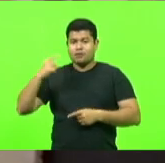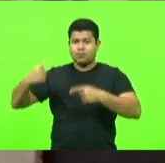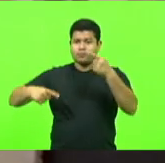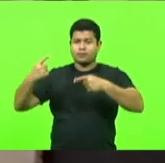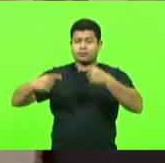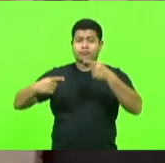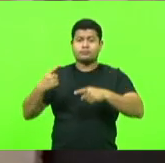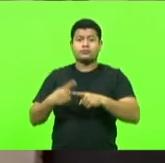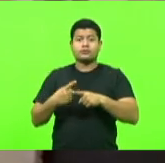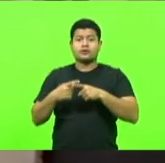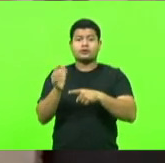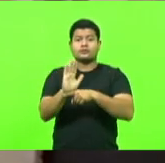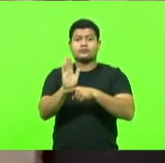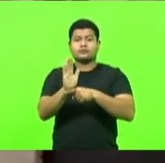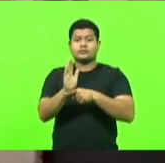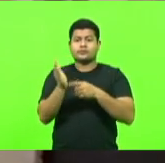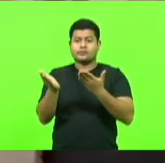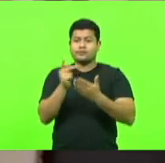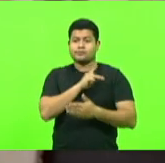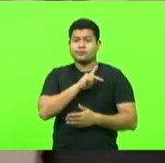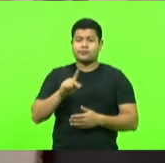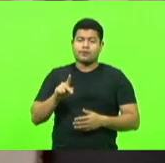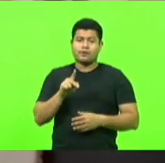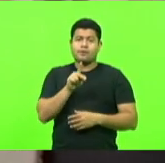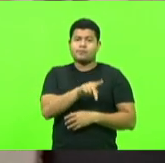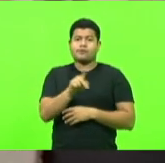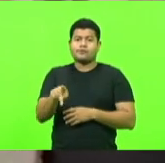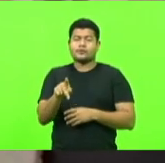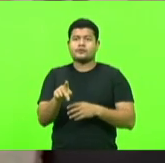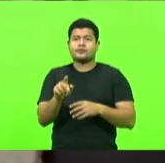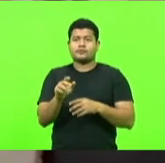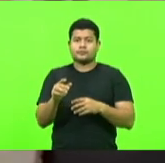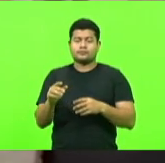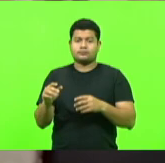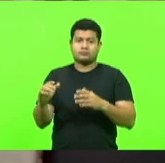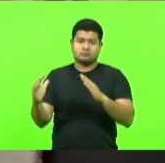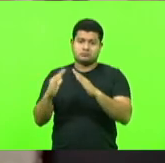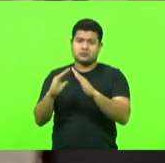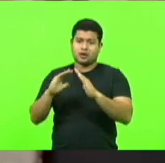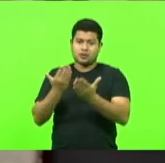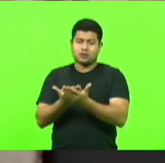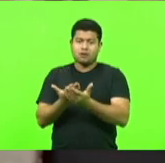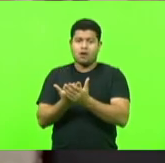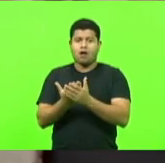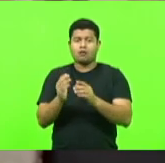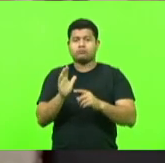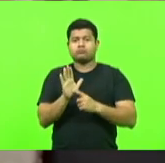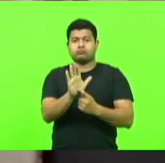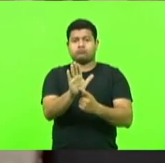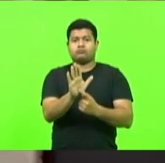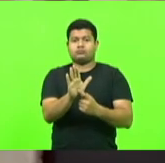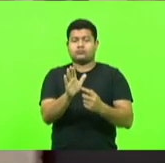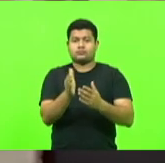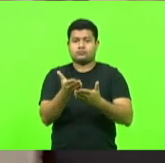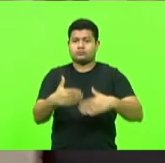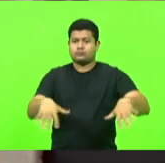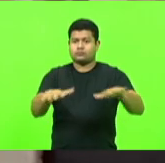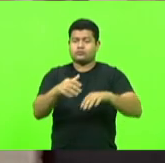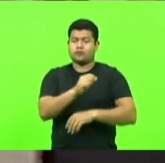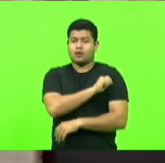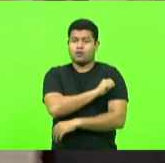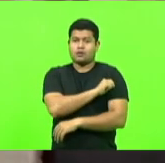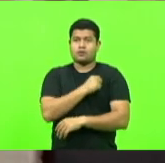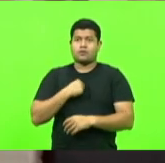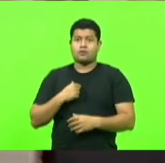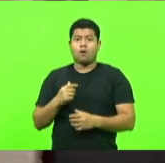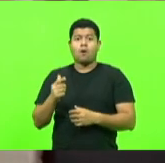vídeo exibido por um professor do município de Criciúma. Ontem, nós tivemos acesso a um pronunciamento